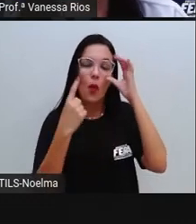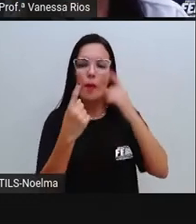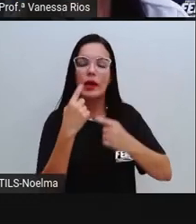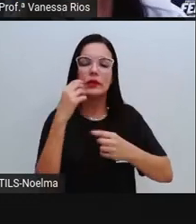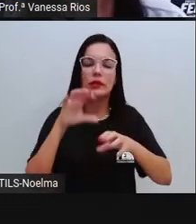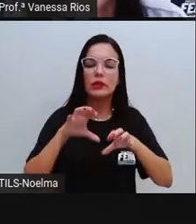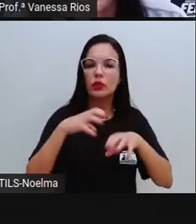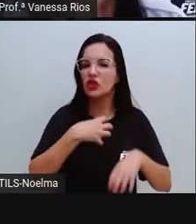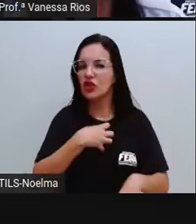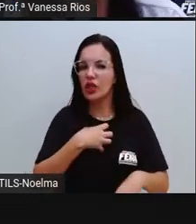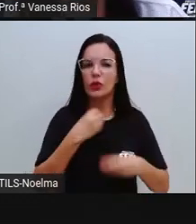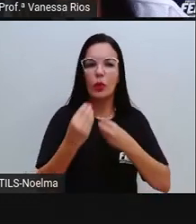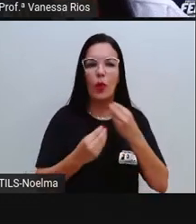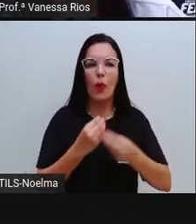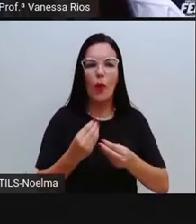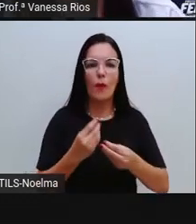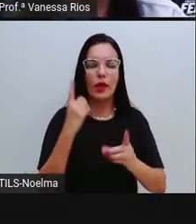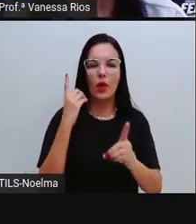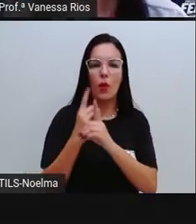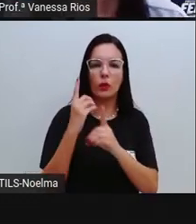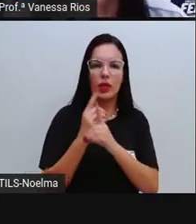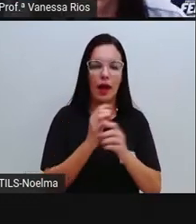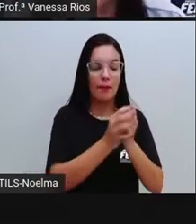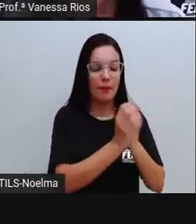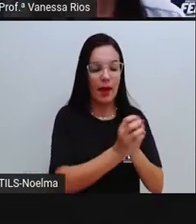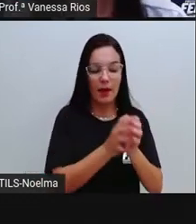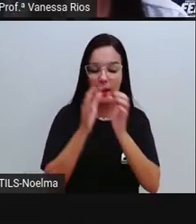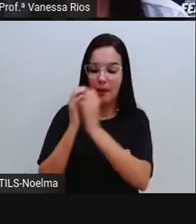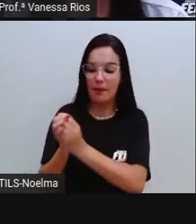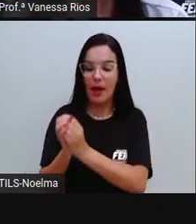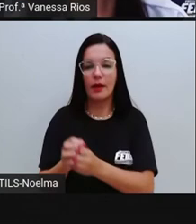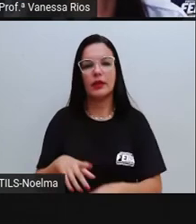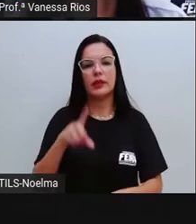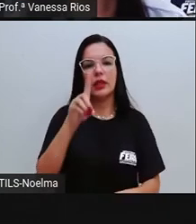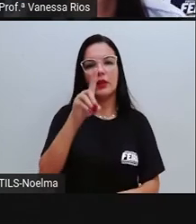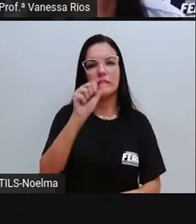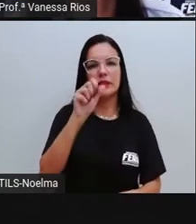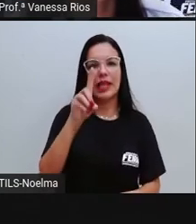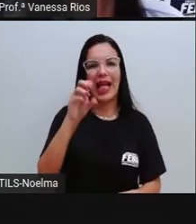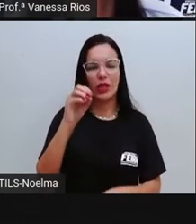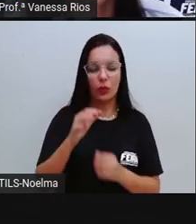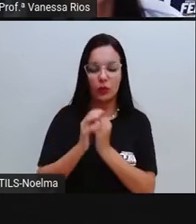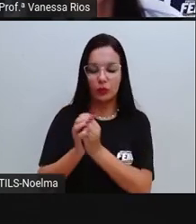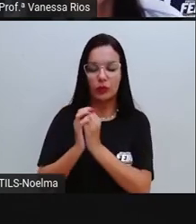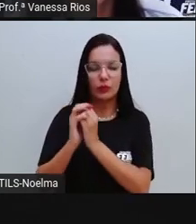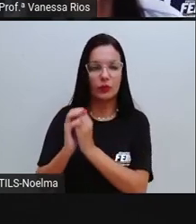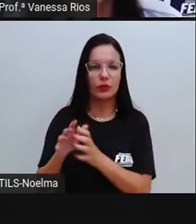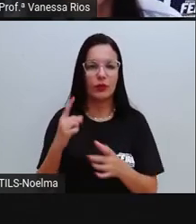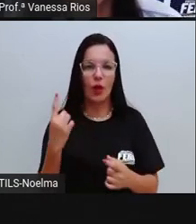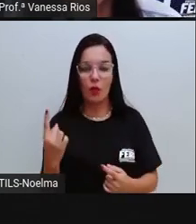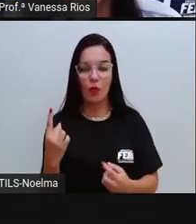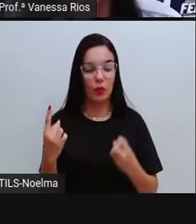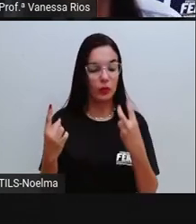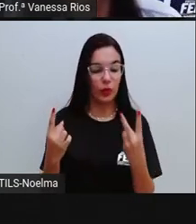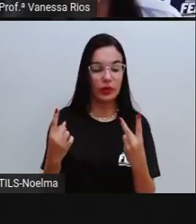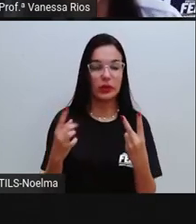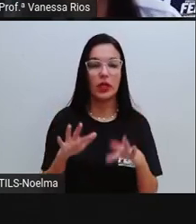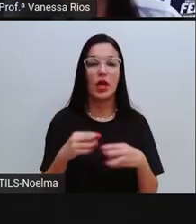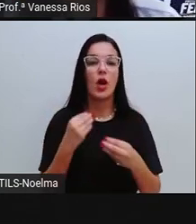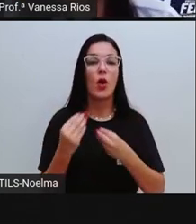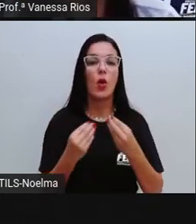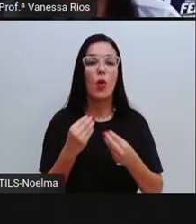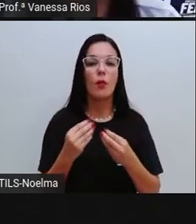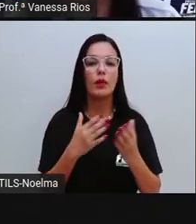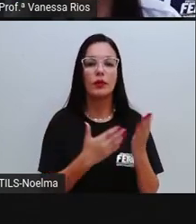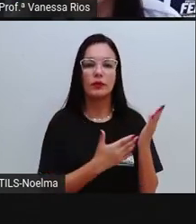ao jogar aí os dois dados, o dado 1 e o dado 2, e aí a gente percebeu, não é que enquanto o dado 1 sai